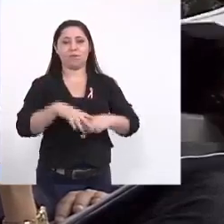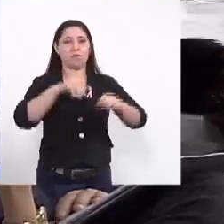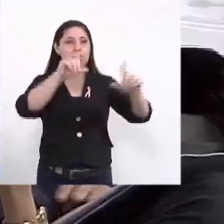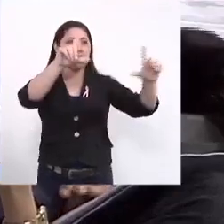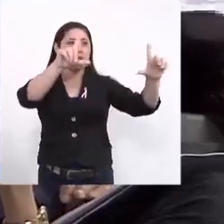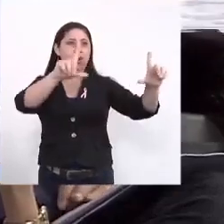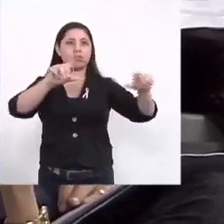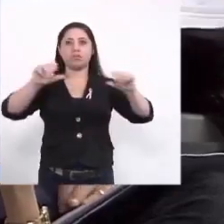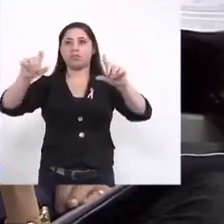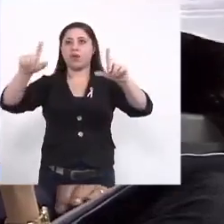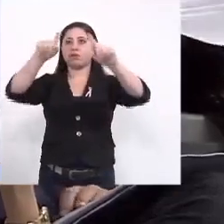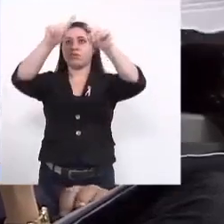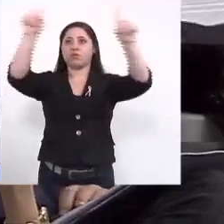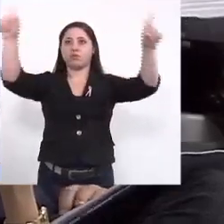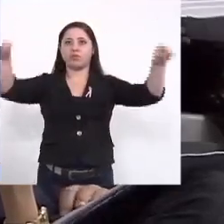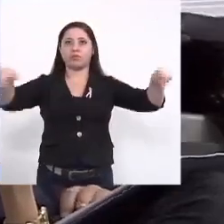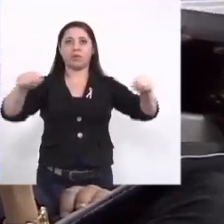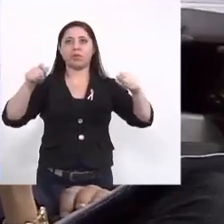cartazes banners